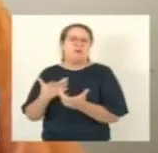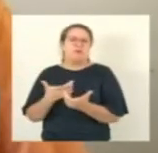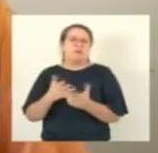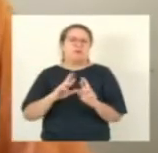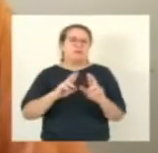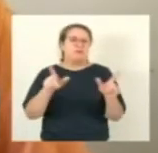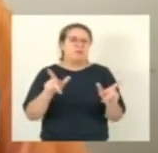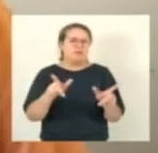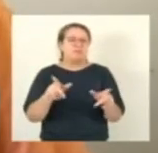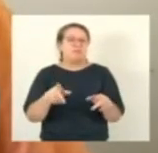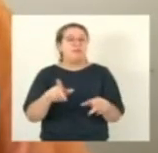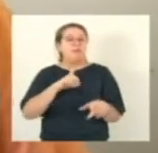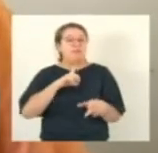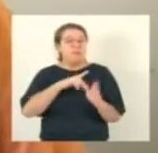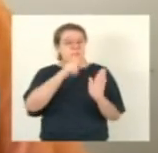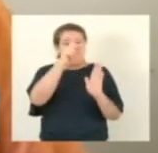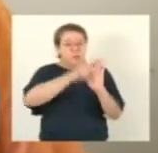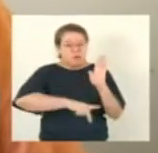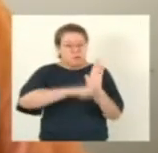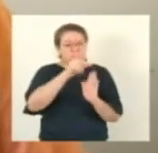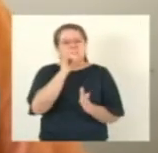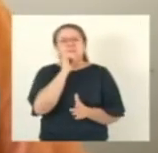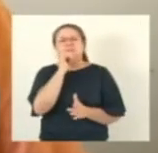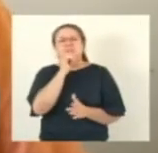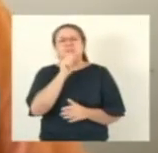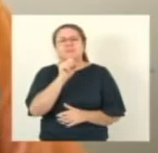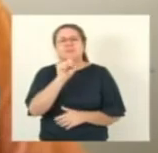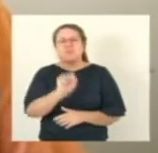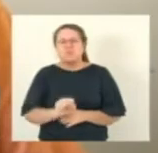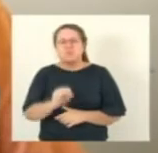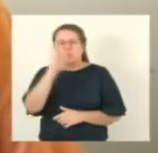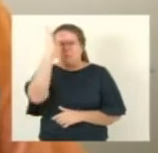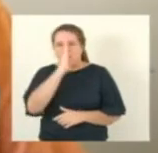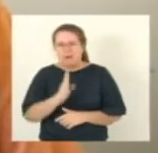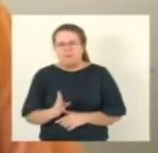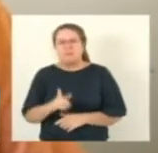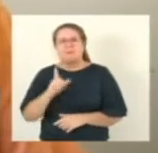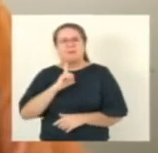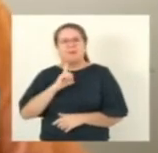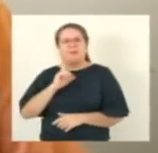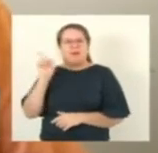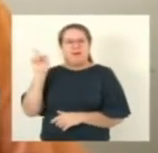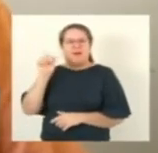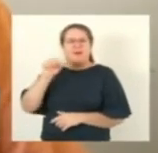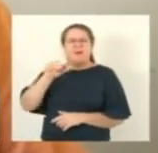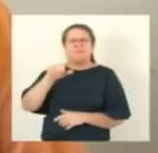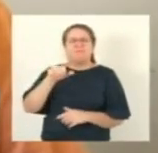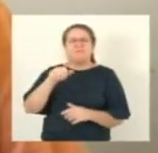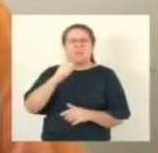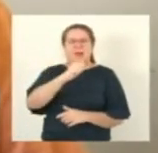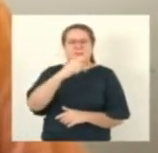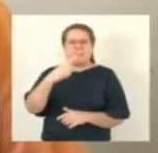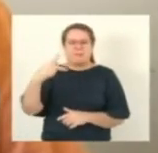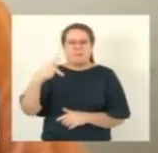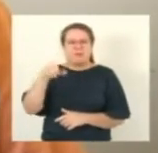sul do país da 99 pop inclusive de reconhecimento facial é um